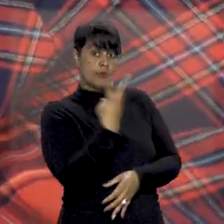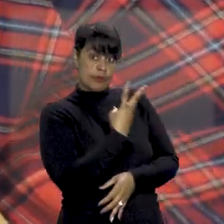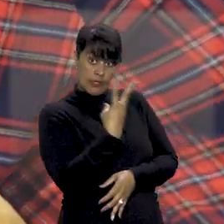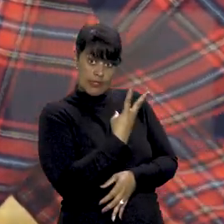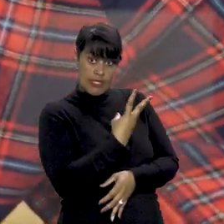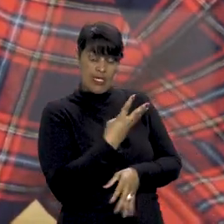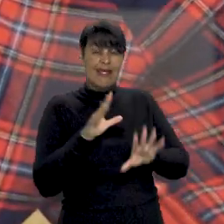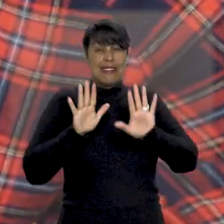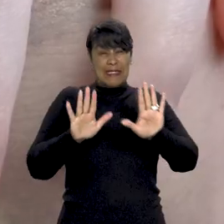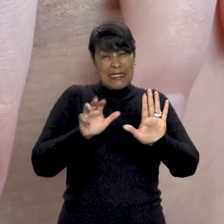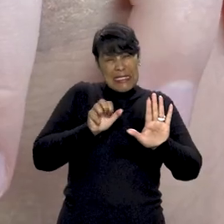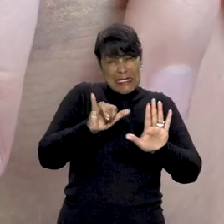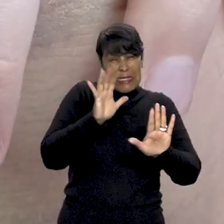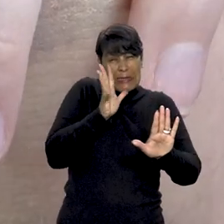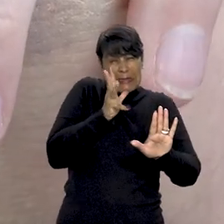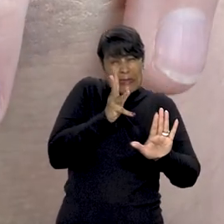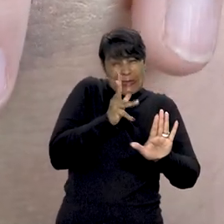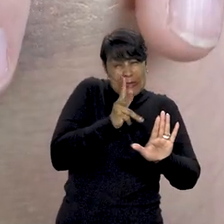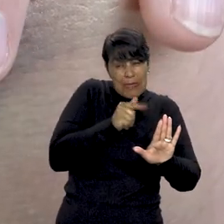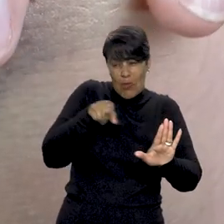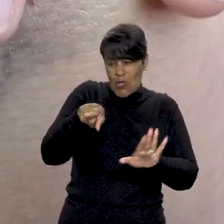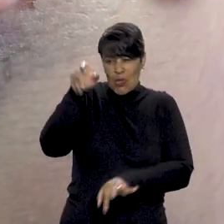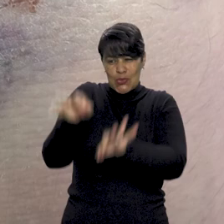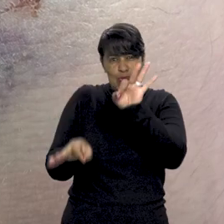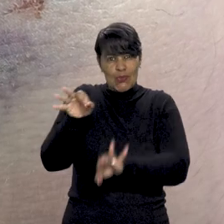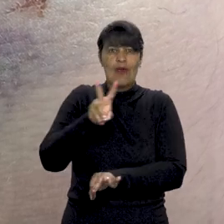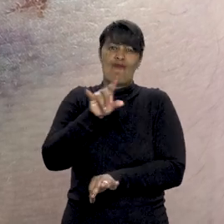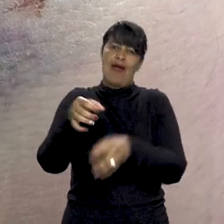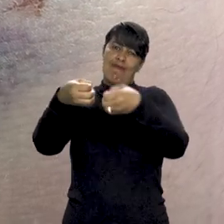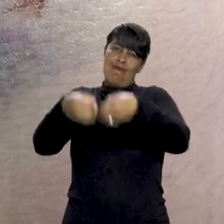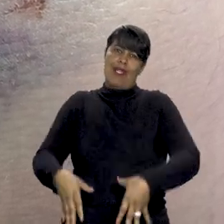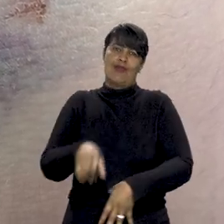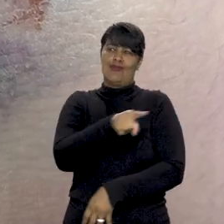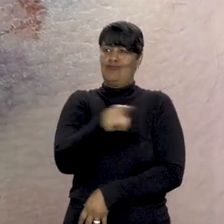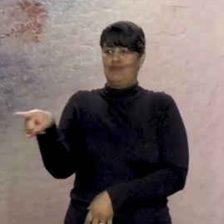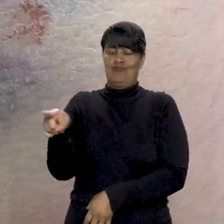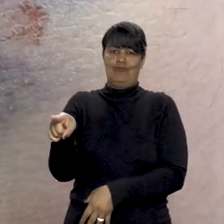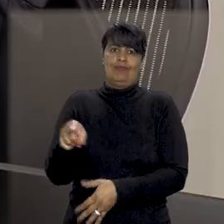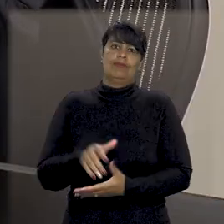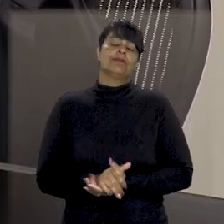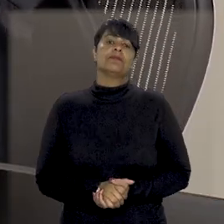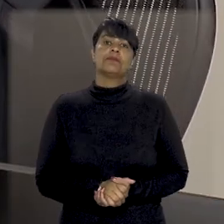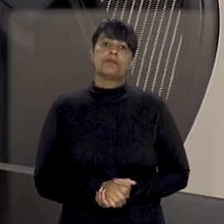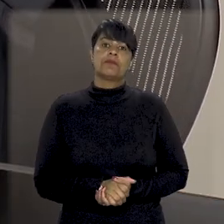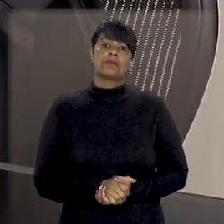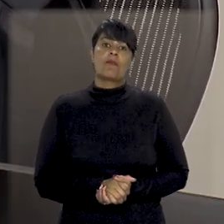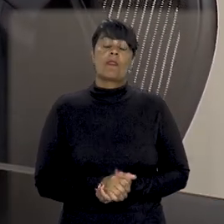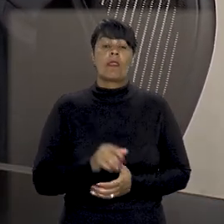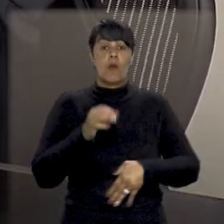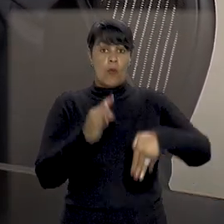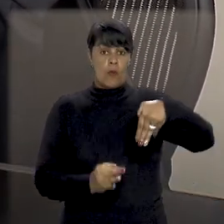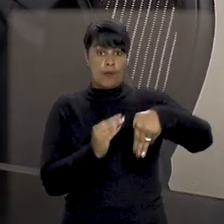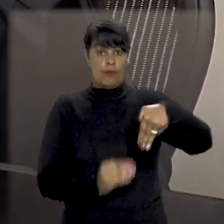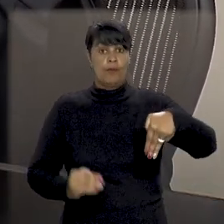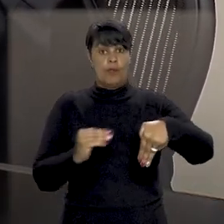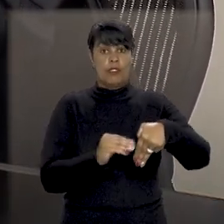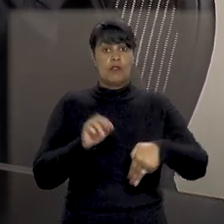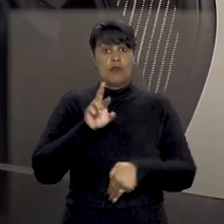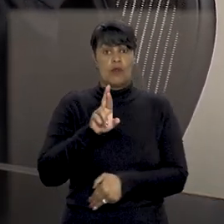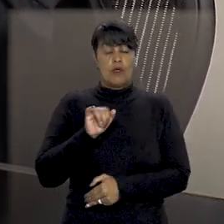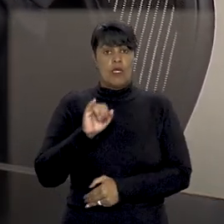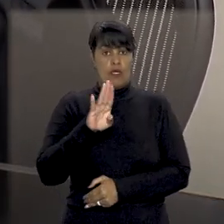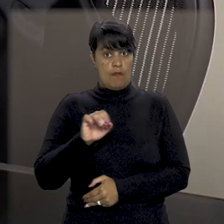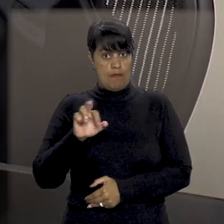eventual demora no julgamento poderia causar prejuízos aos jurisdicionados. Segundo o ministro Ribeiro Dantas, o caráter